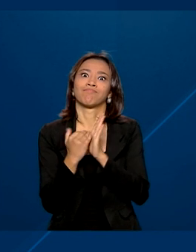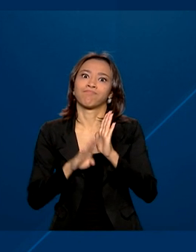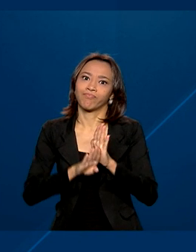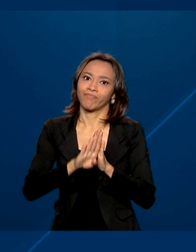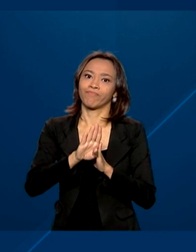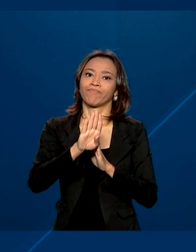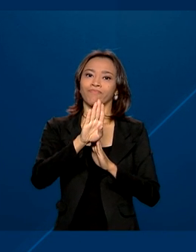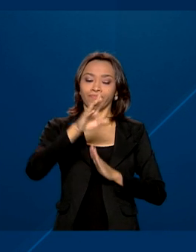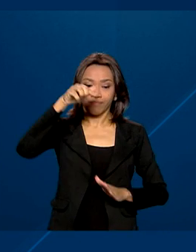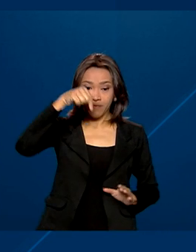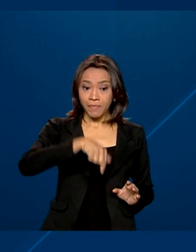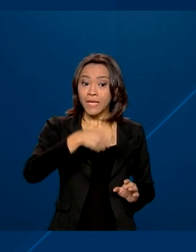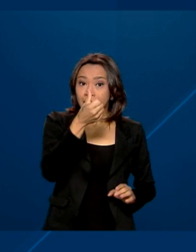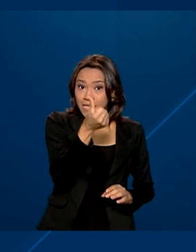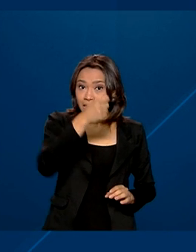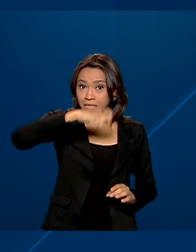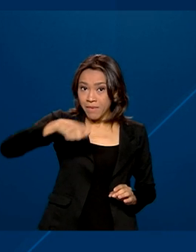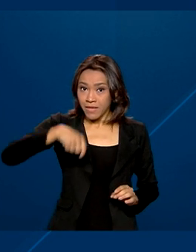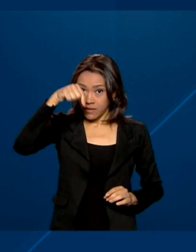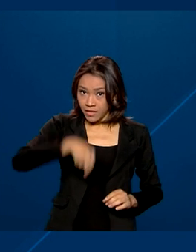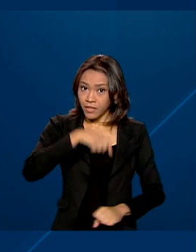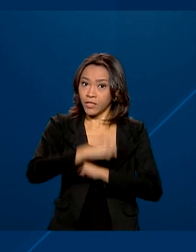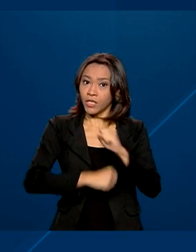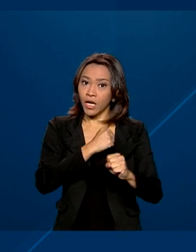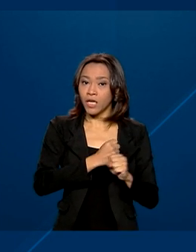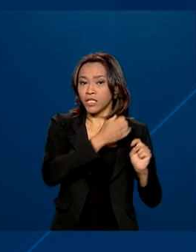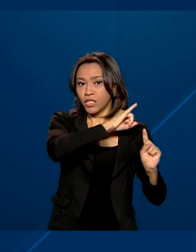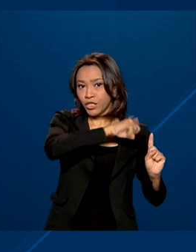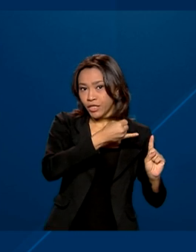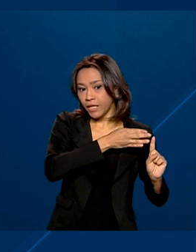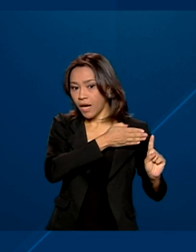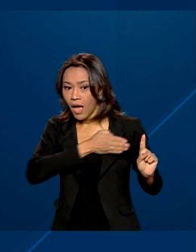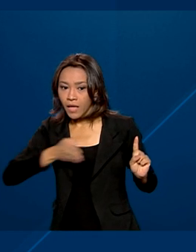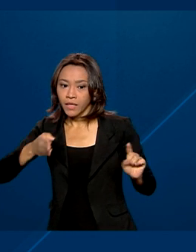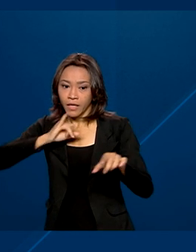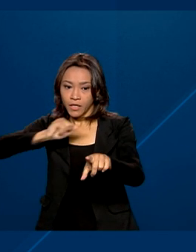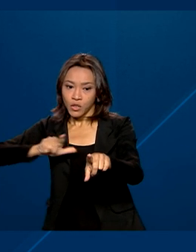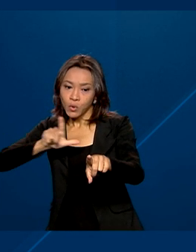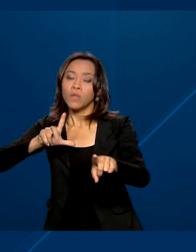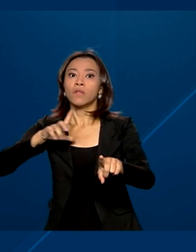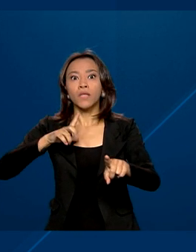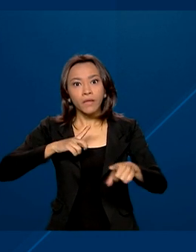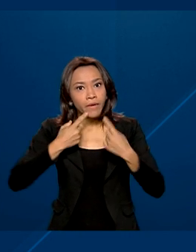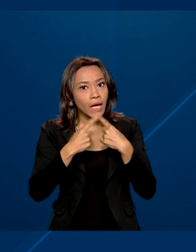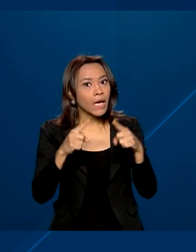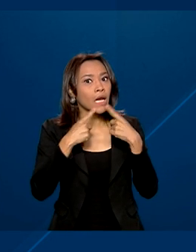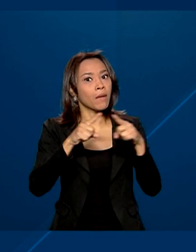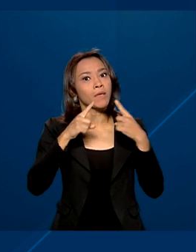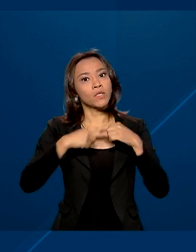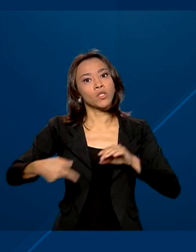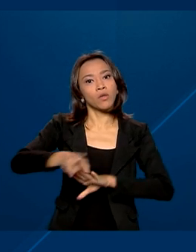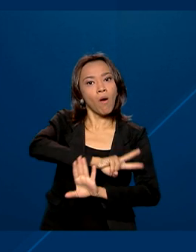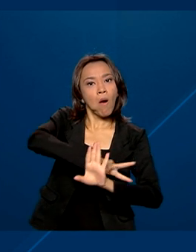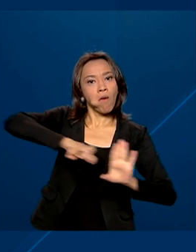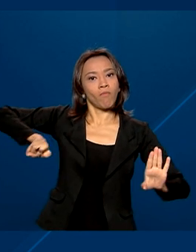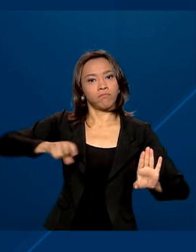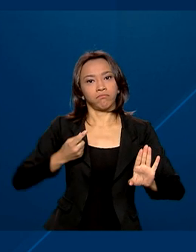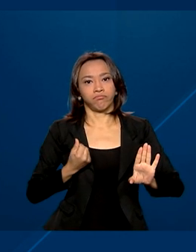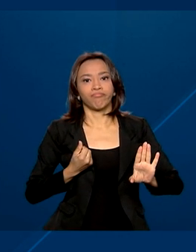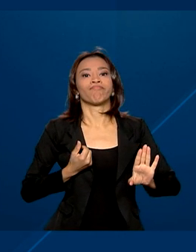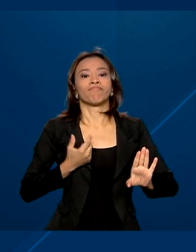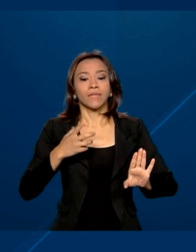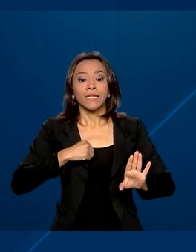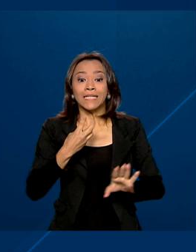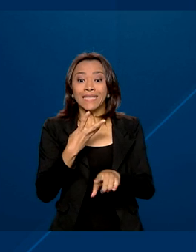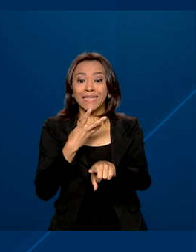neste ano, de janeiro a julho, houve um aumento no número de reclamações de golpes de cerca de 300%